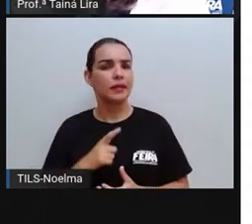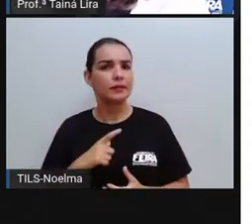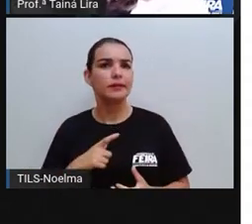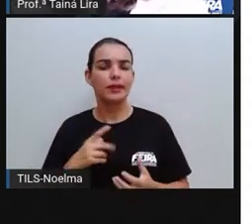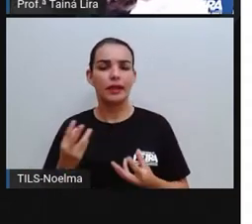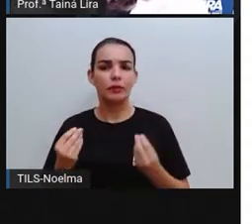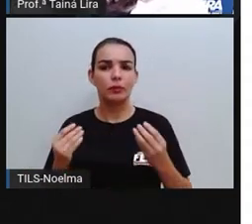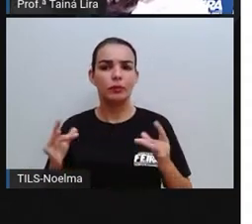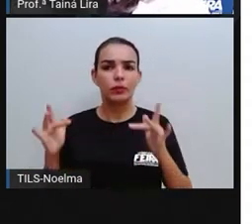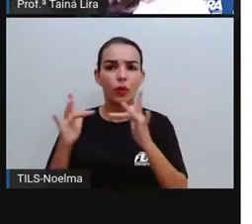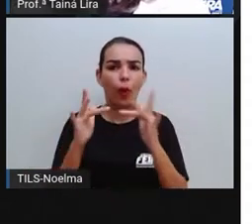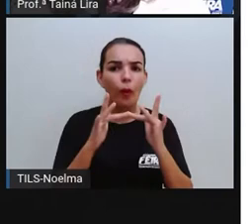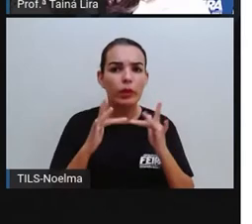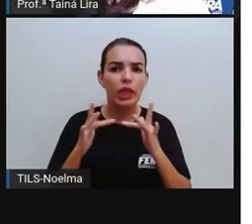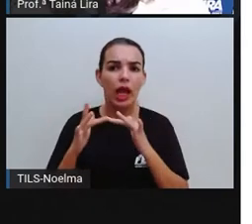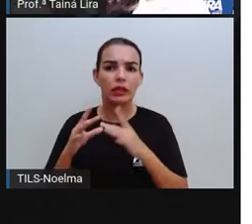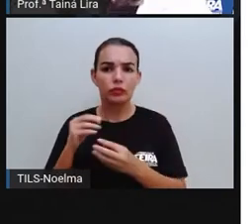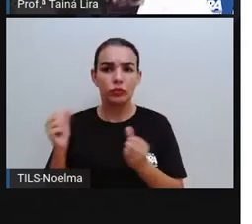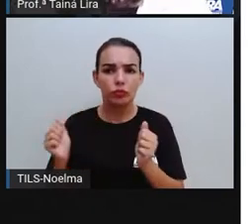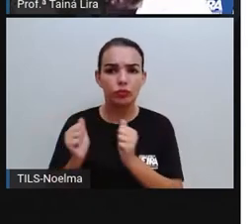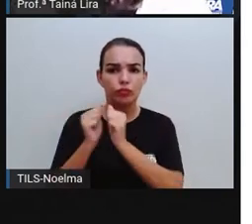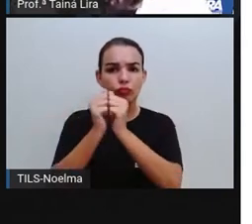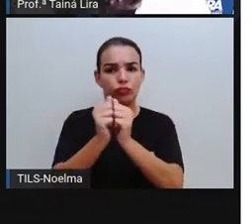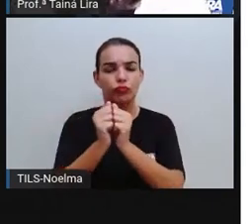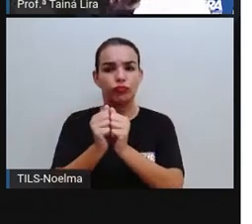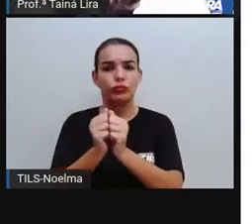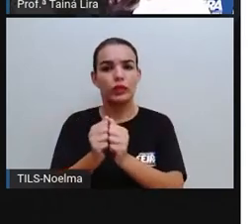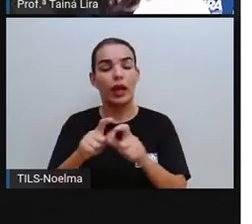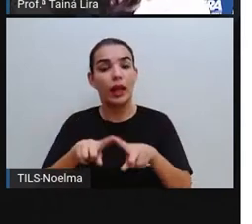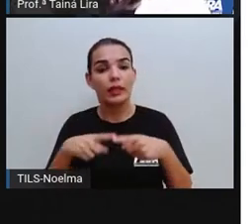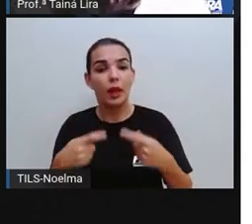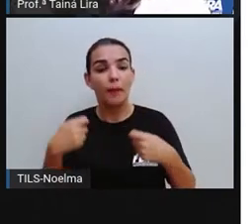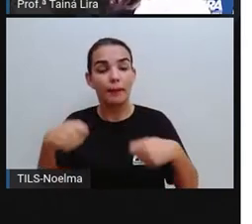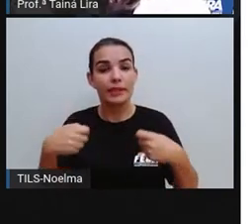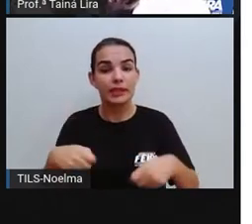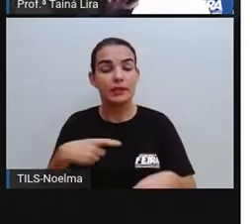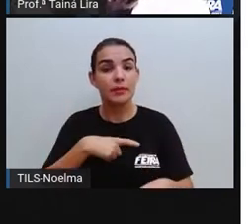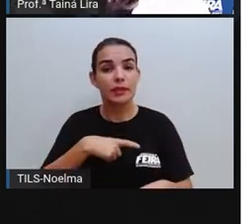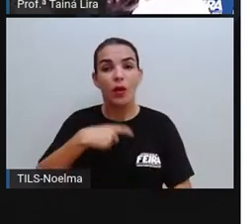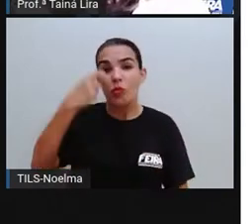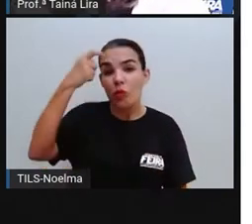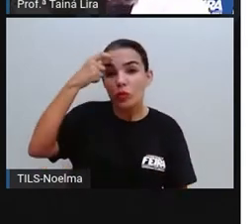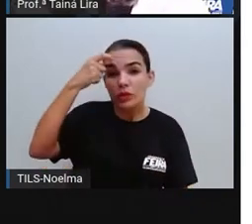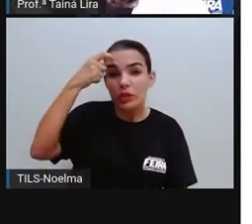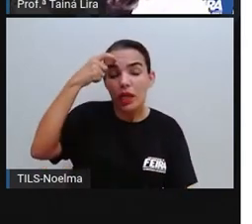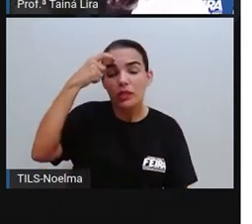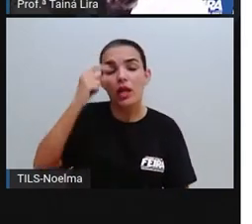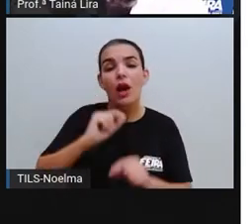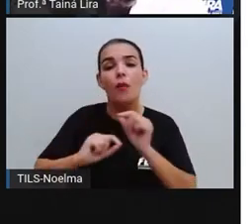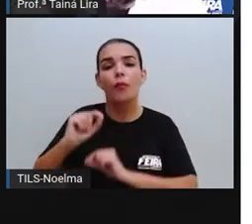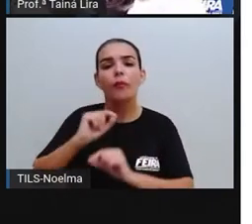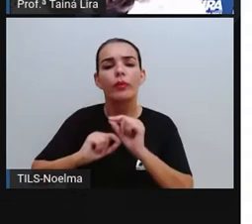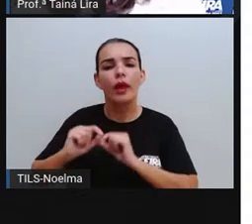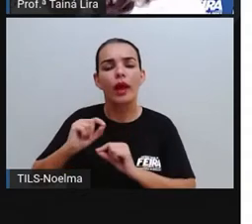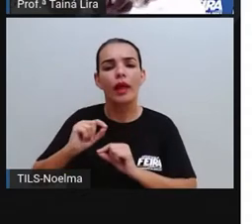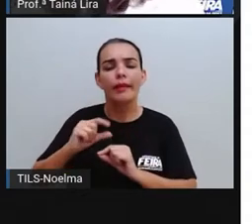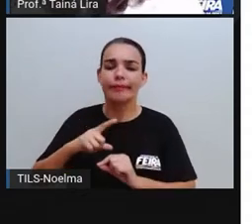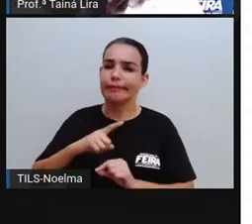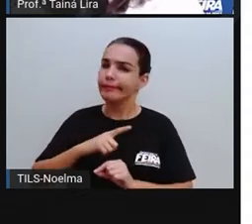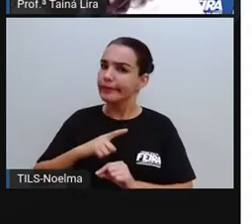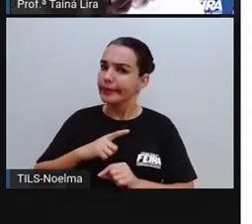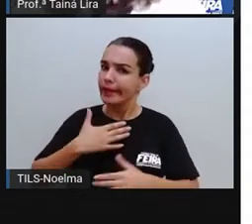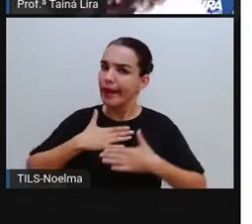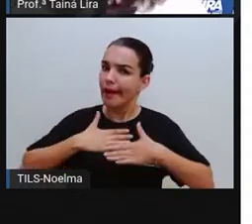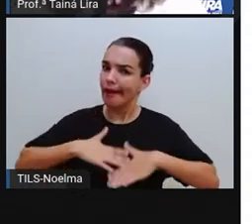a gente precisa ter essa consciência que a gente tem que encontrar uma maneira de conviver com as